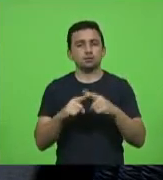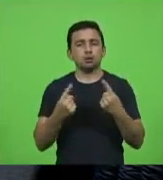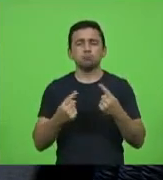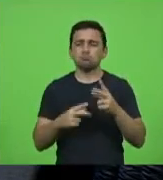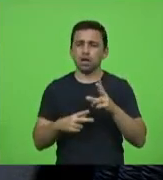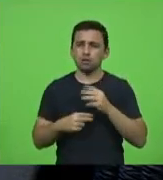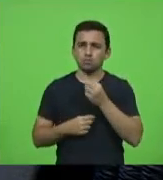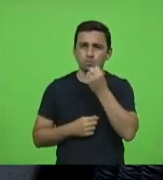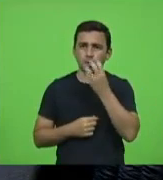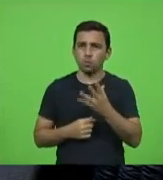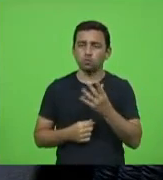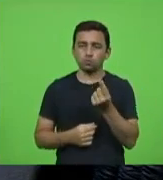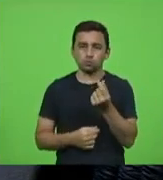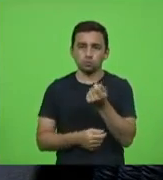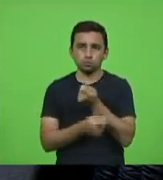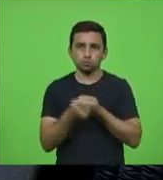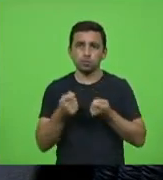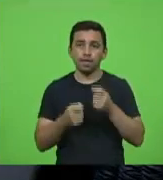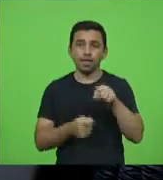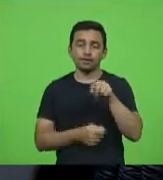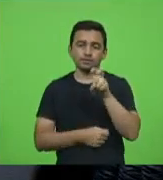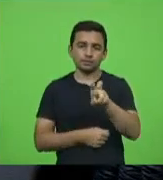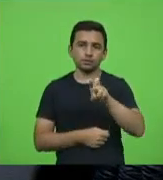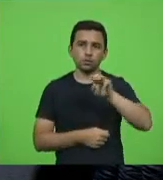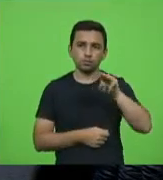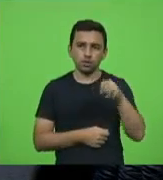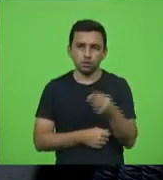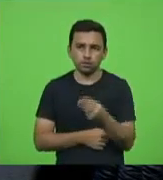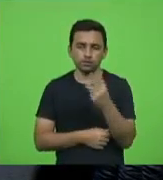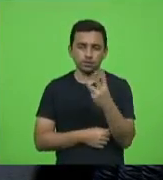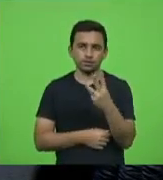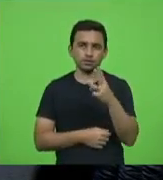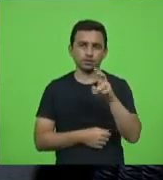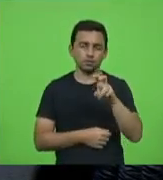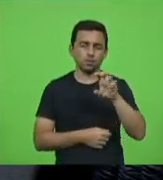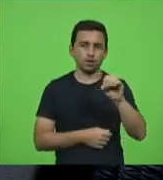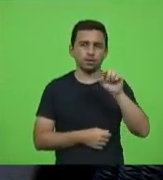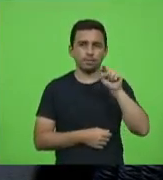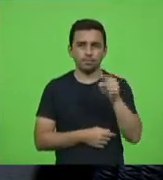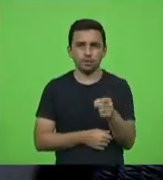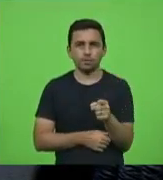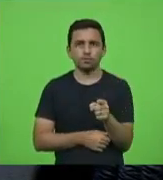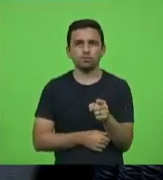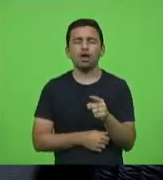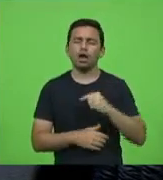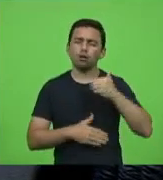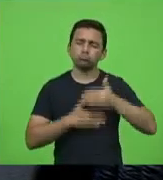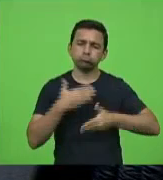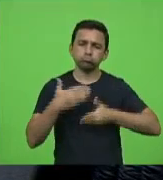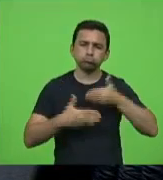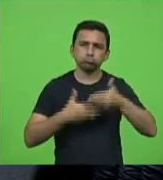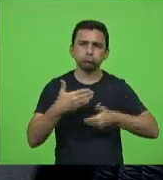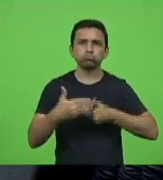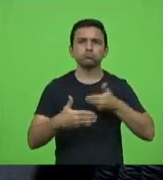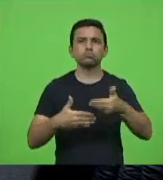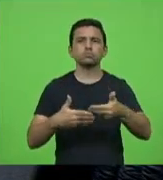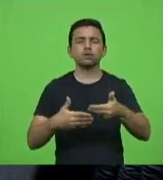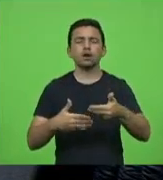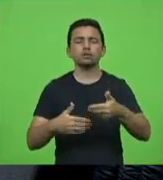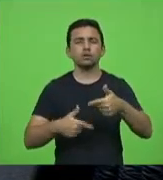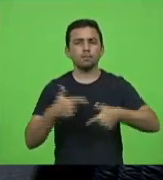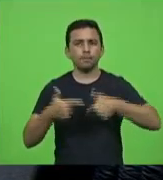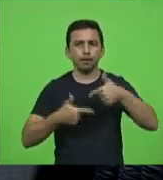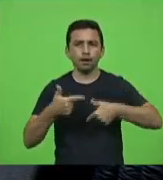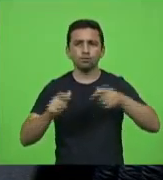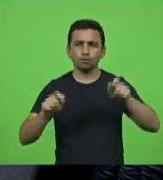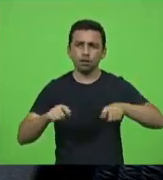inicial são de 5 bilhões e 350 mil mas que no transcorrer das atividades irá